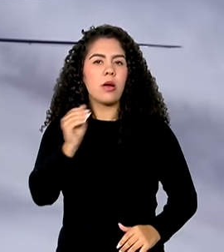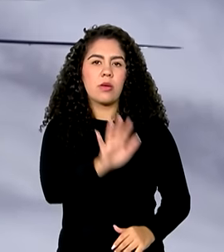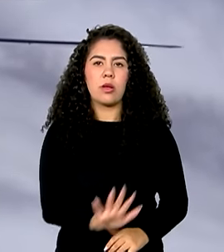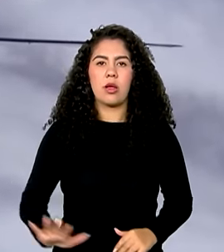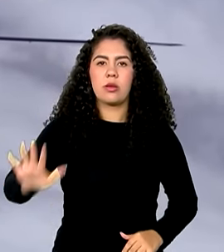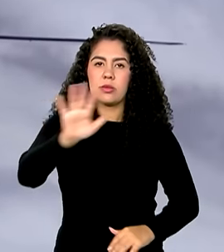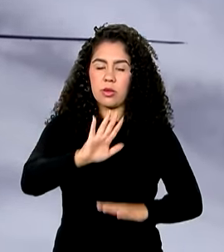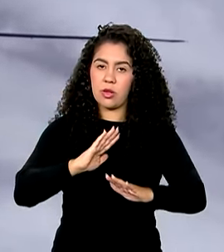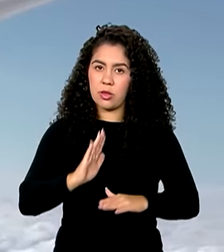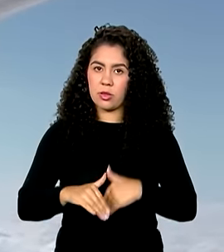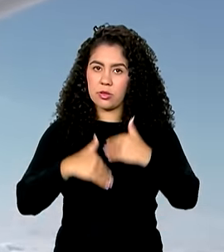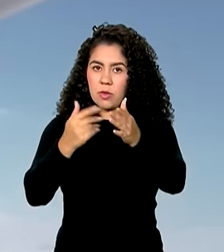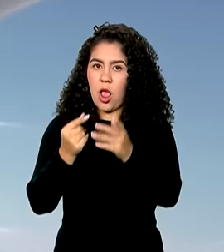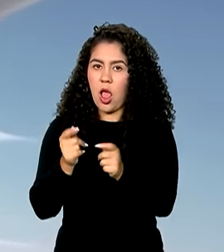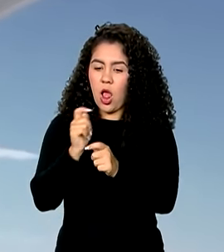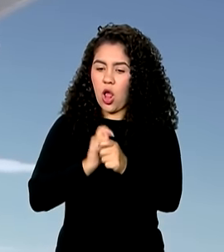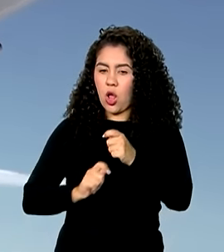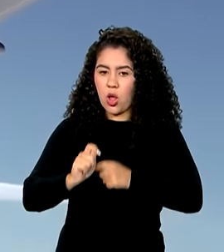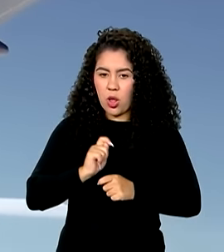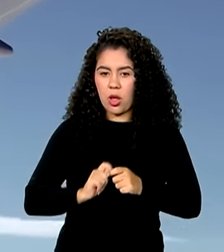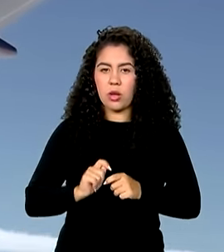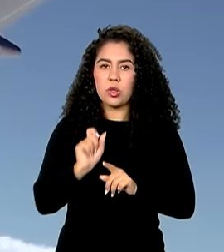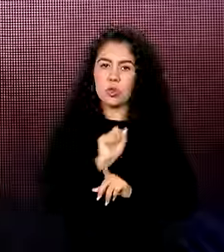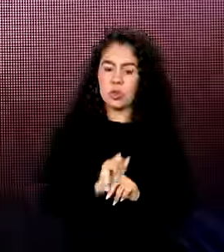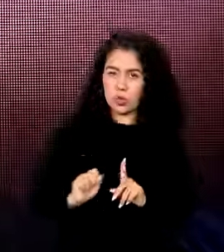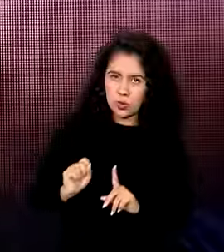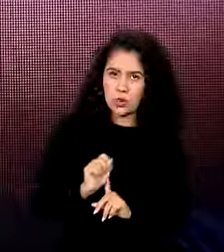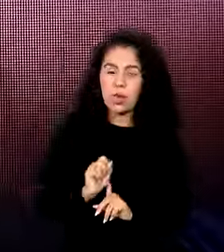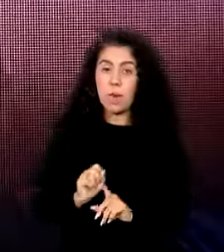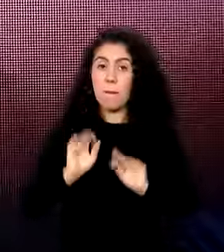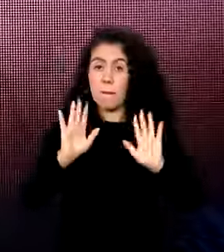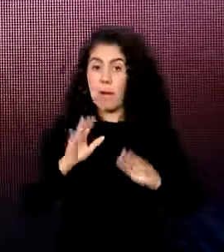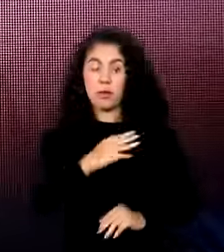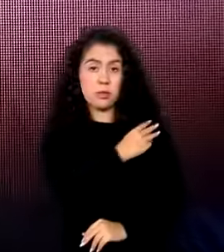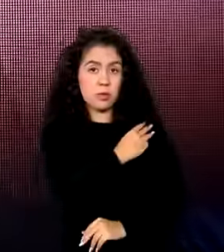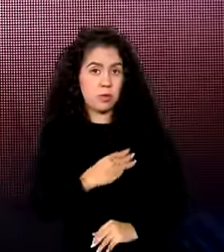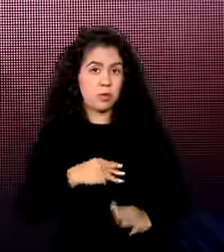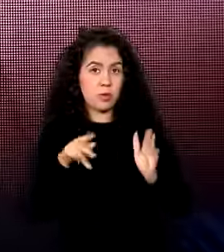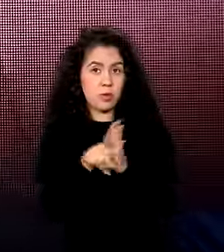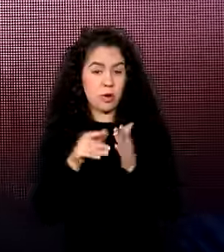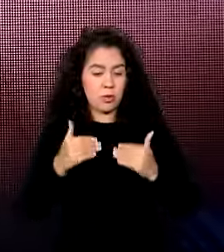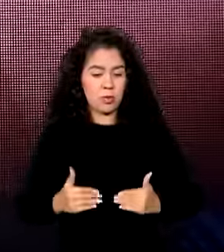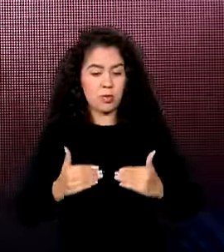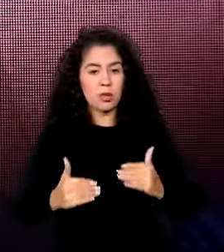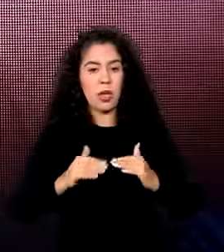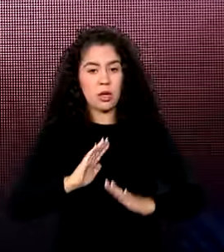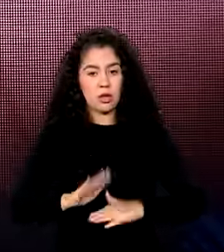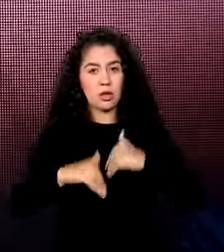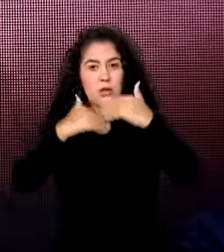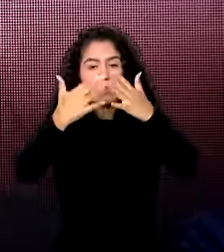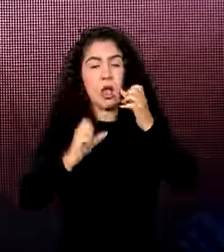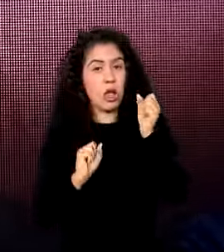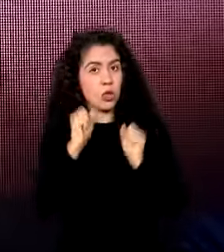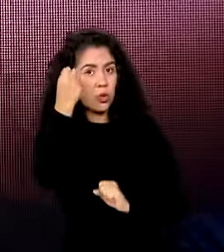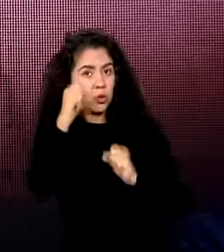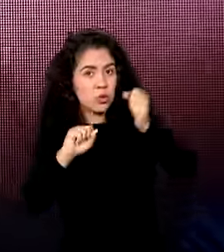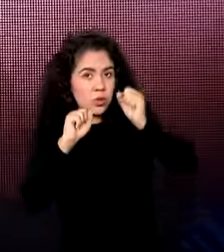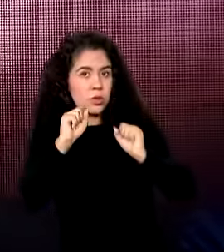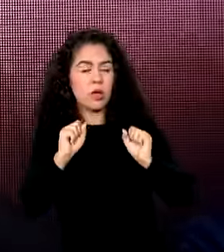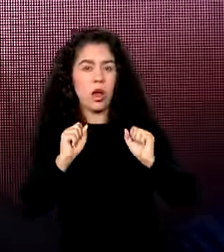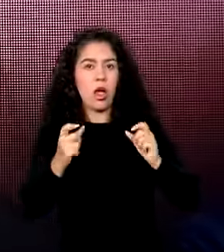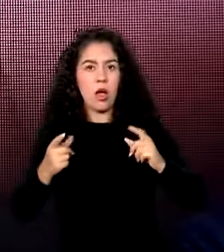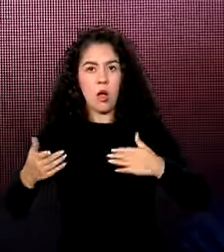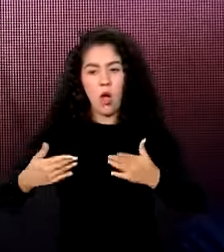Desenvolvimento Econômico e Social, O ministro do Desenvolvimento, Indústria e Comércio